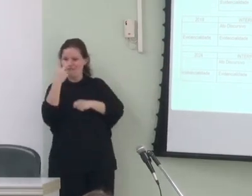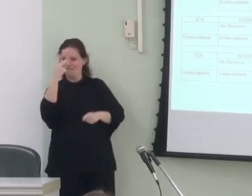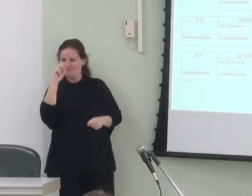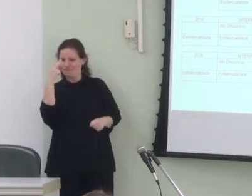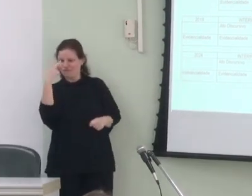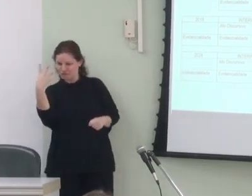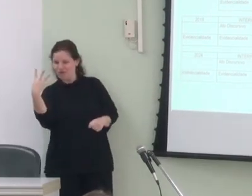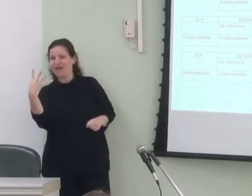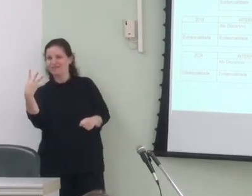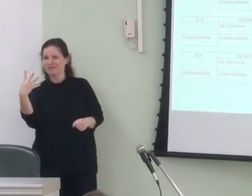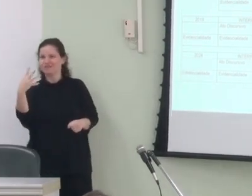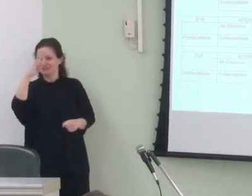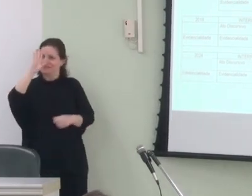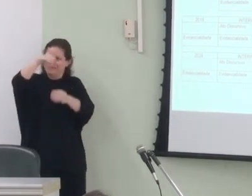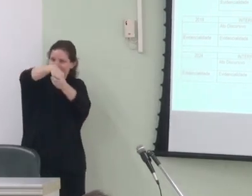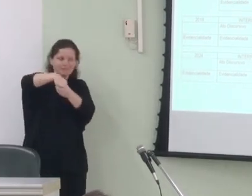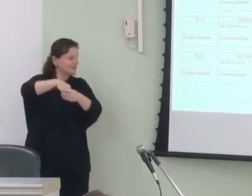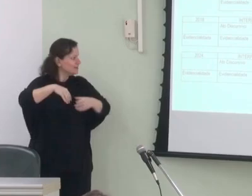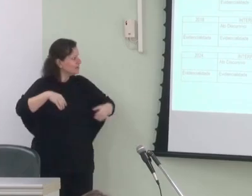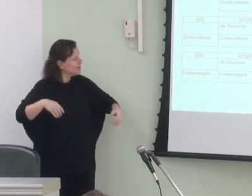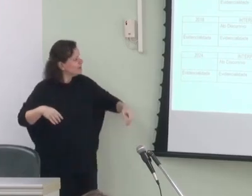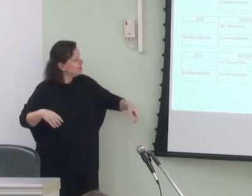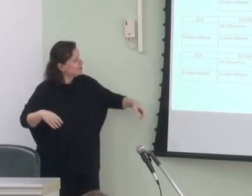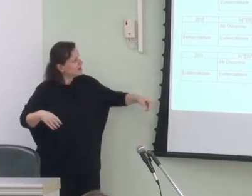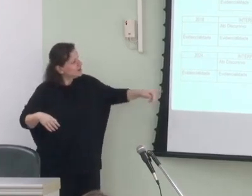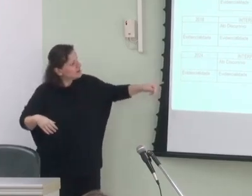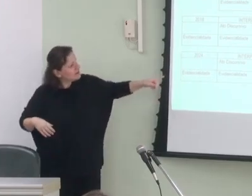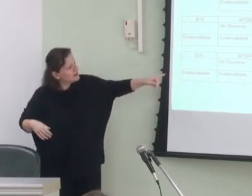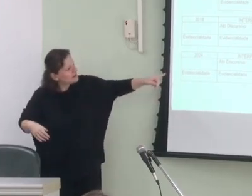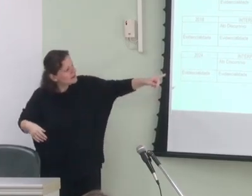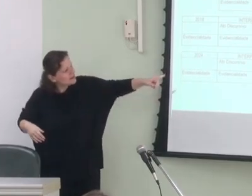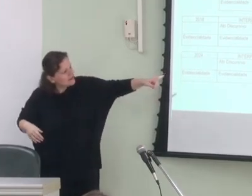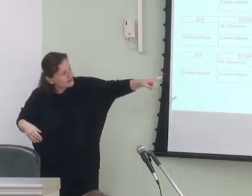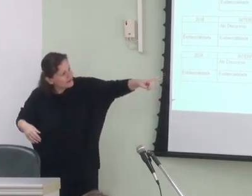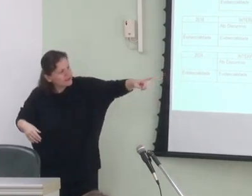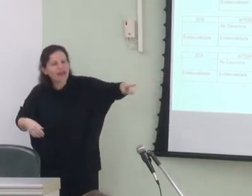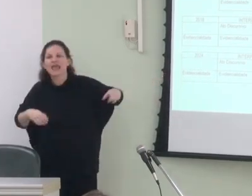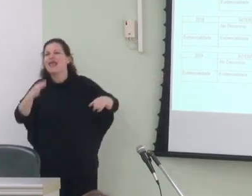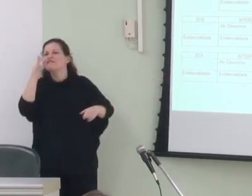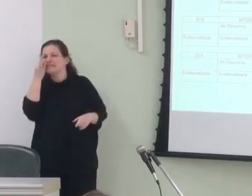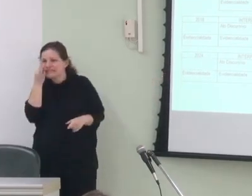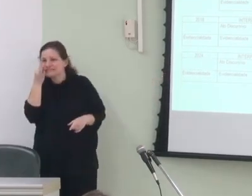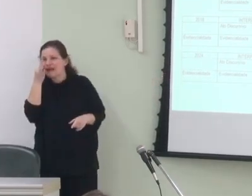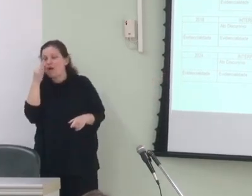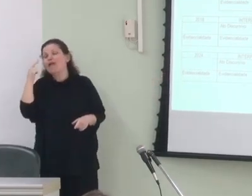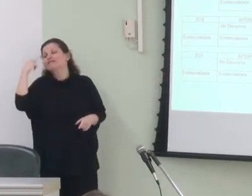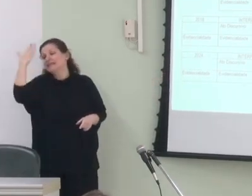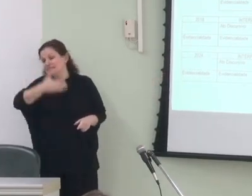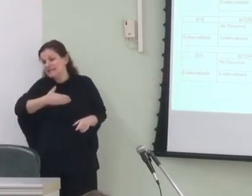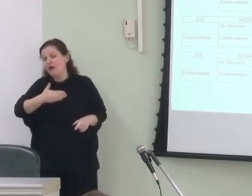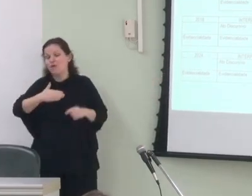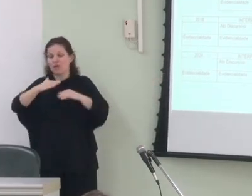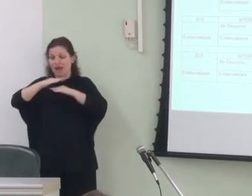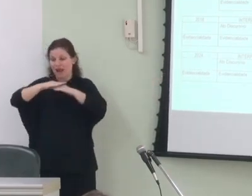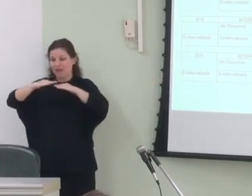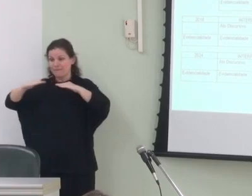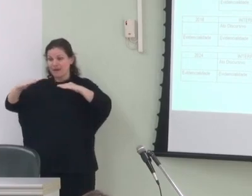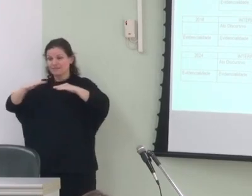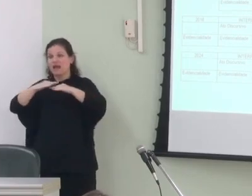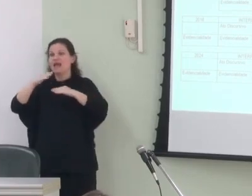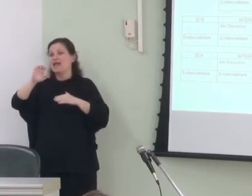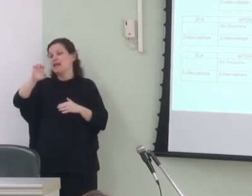a inclusão no evidencial que ocorre na camada do